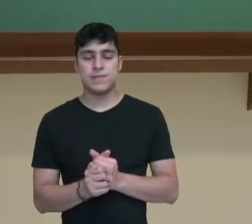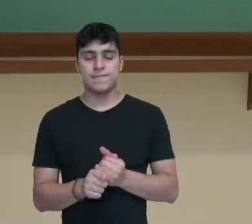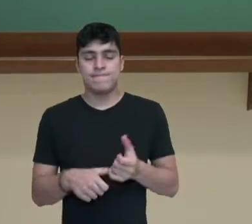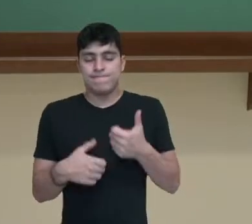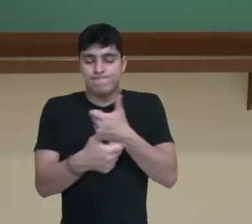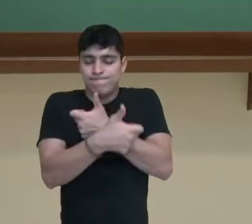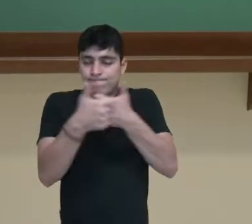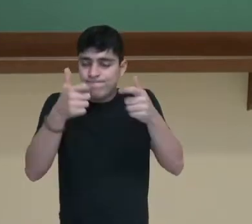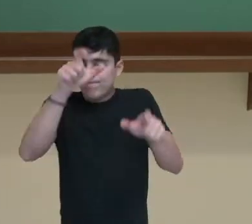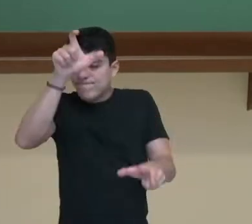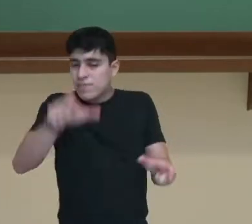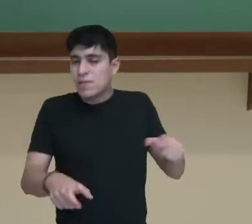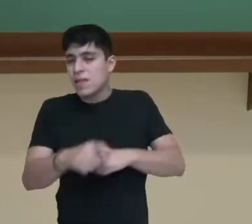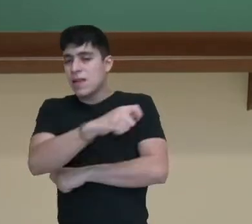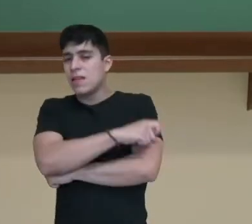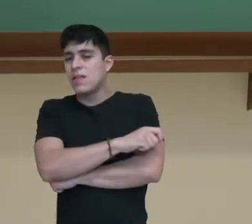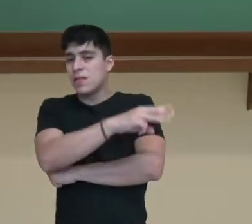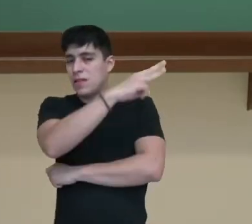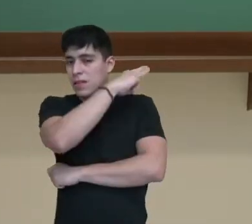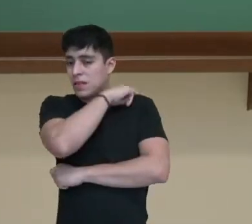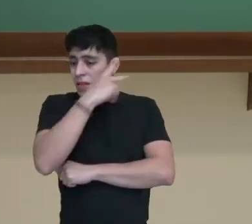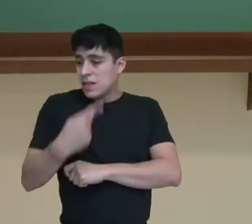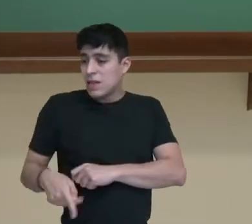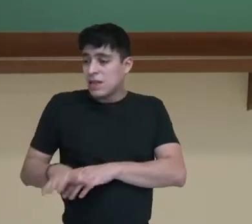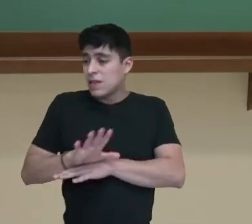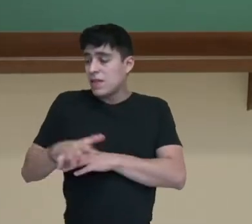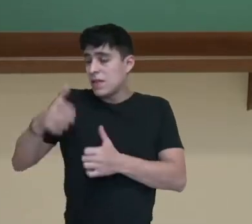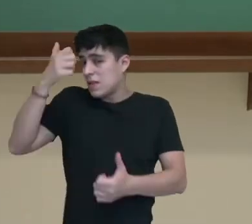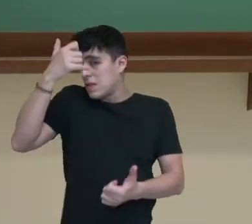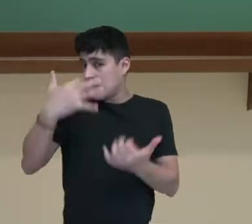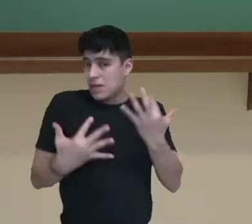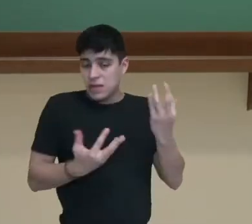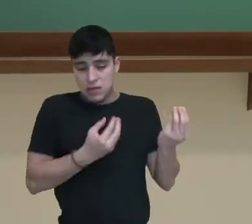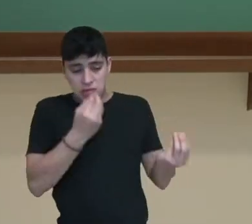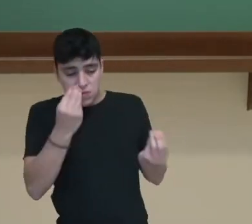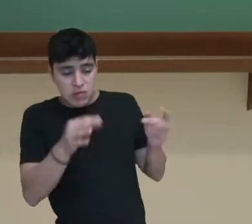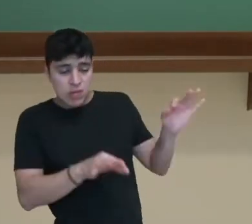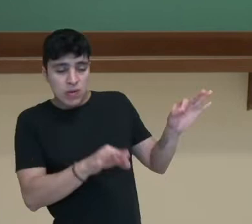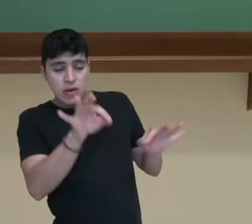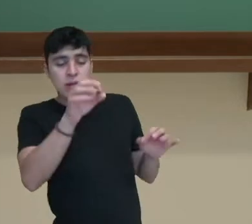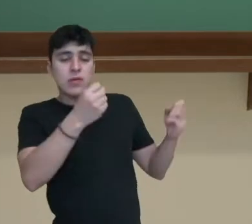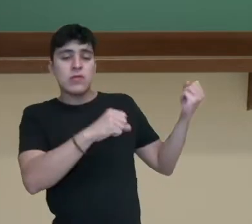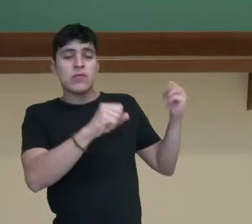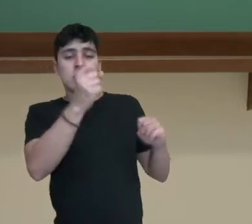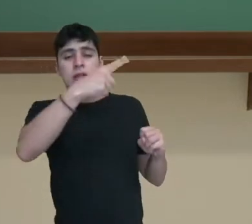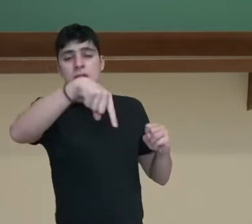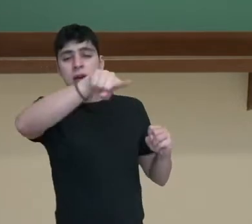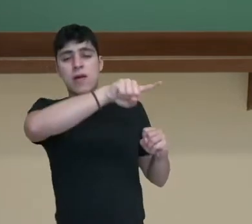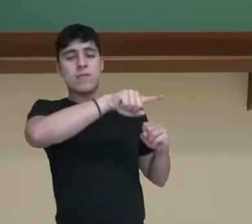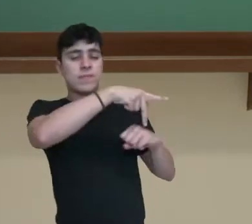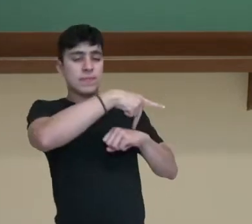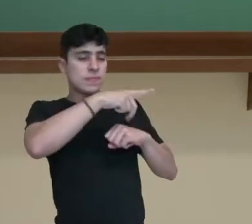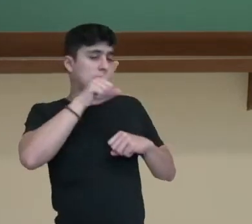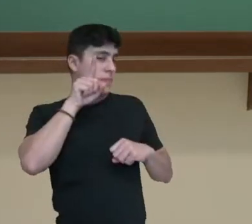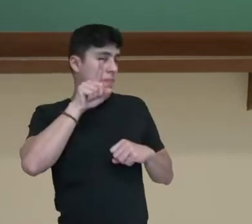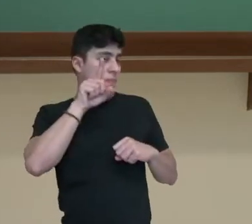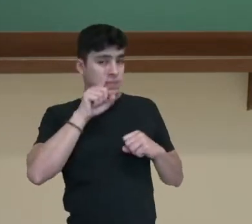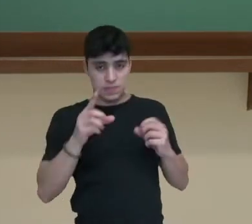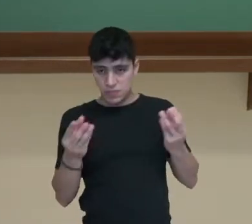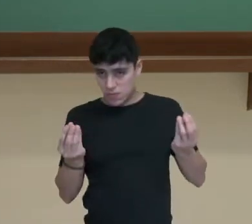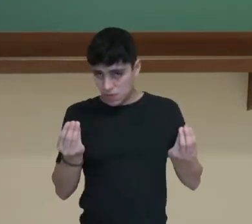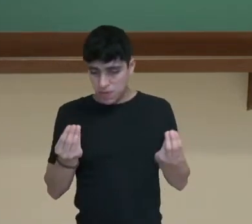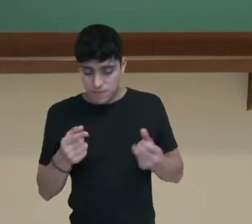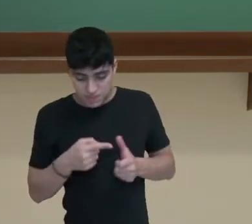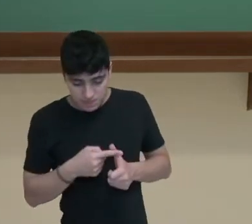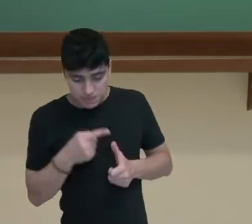Olá estudantes da terceira série, nesse vídeo vamos falar sobre a ordenação industrial dos Estados Unidos. Para que isso seja atingido, obviamente, você